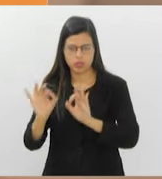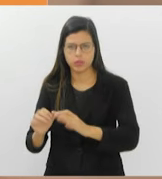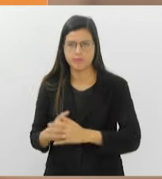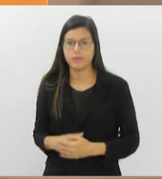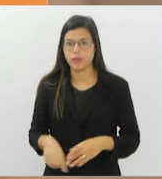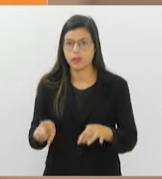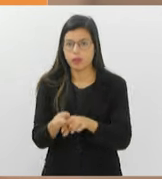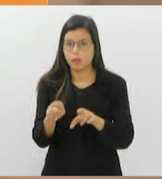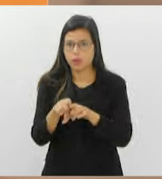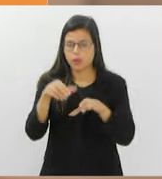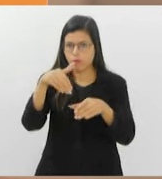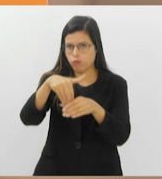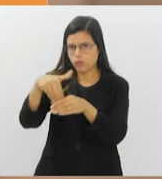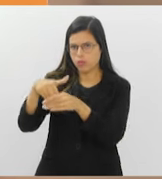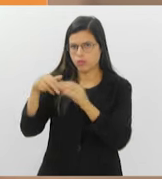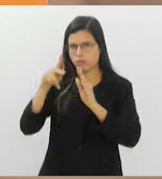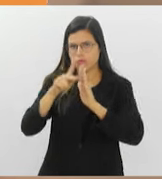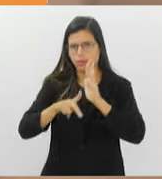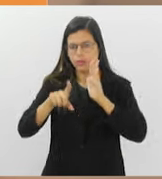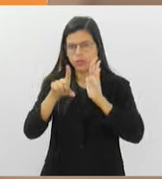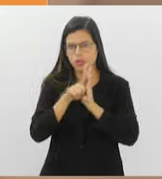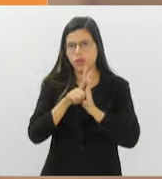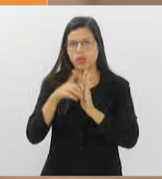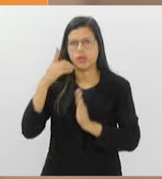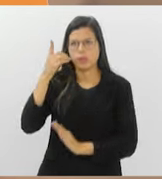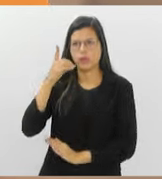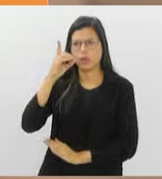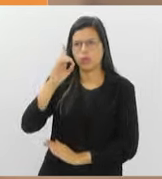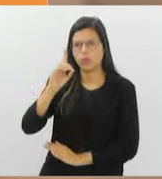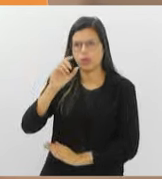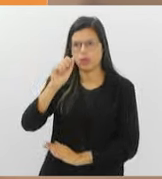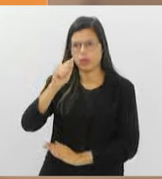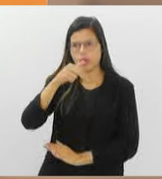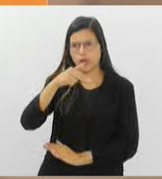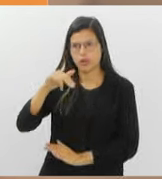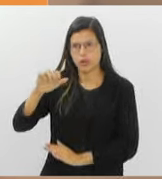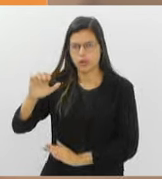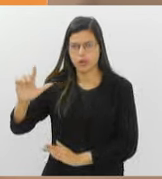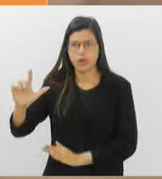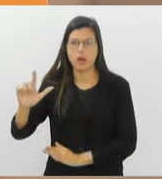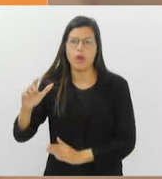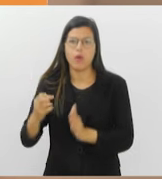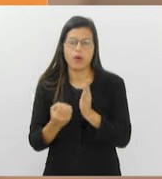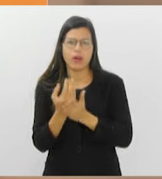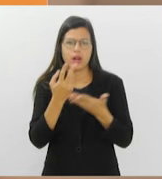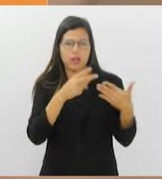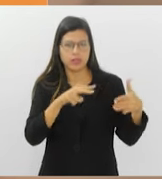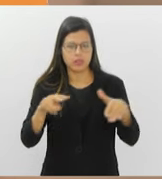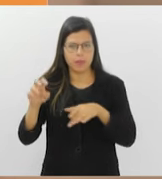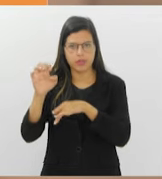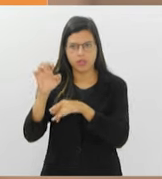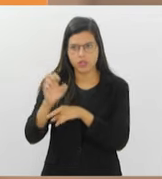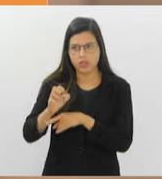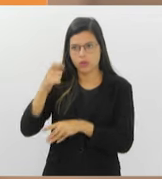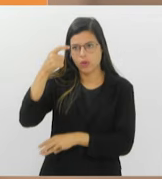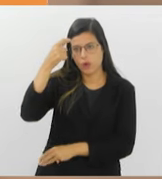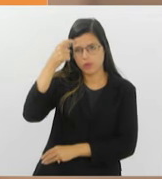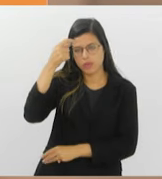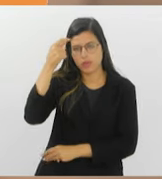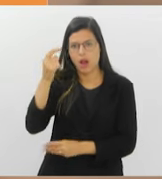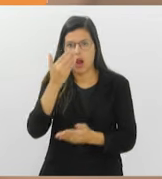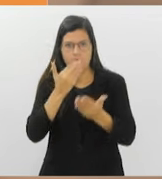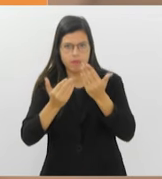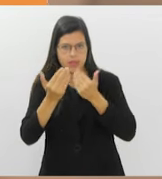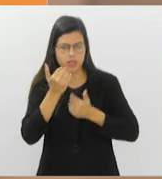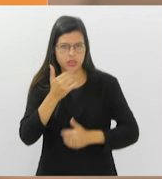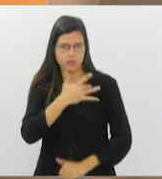votada uma proposta do deputado Daniel Librelon, que cria a Semana Estadual de Conscientização da Alimentação Saudável.